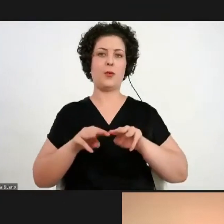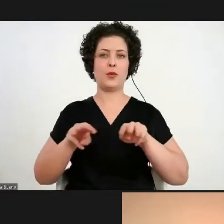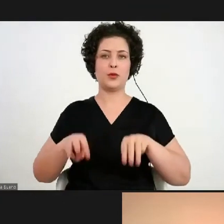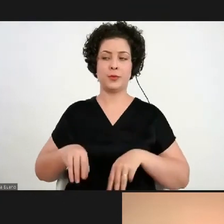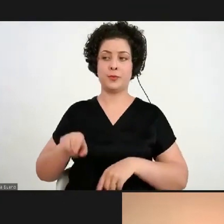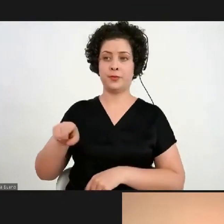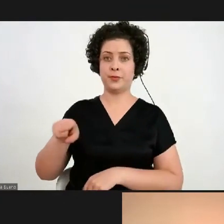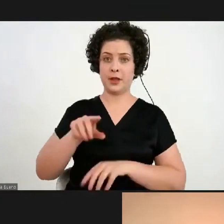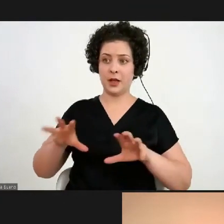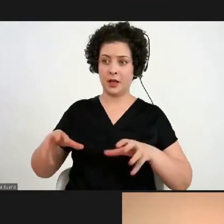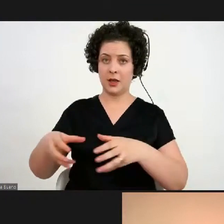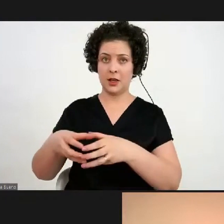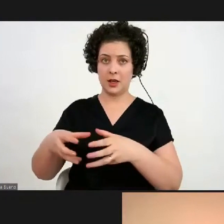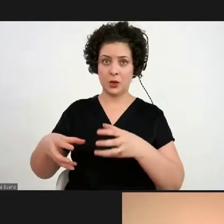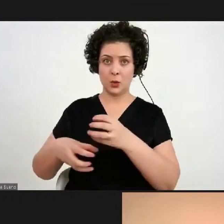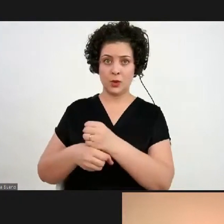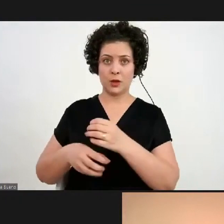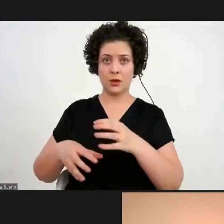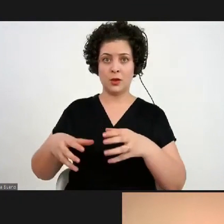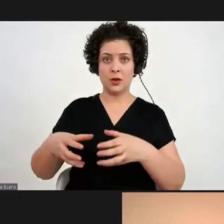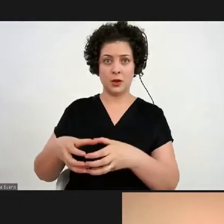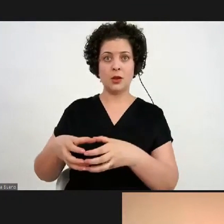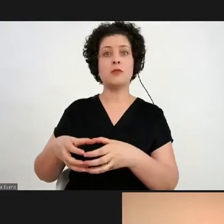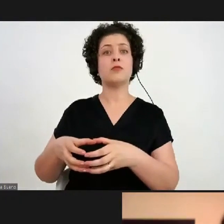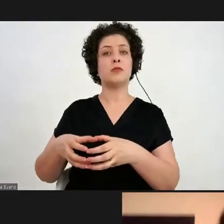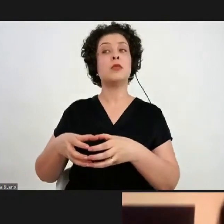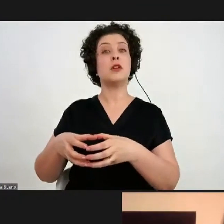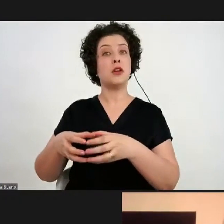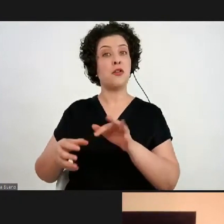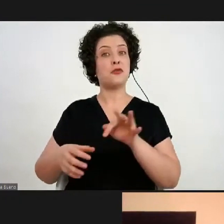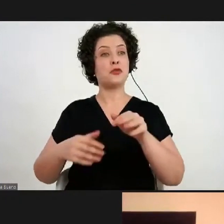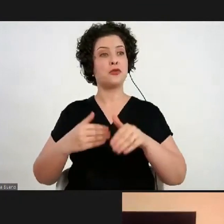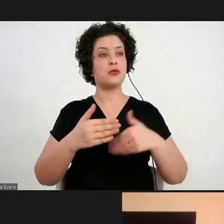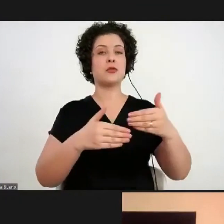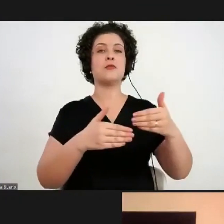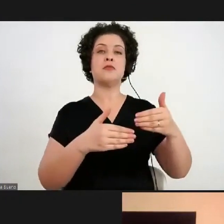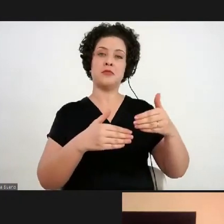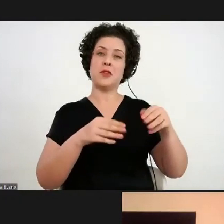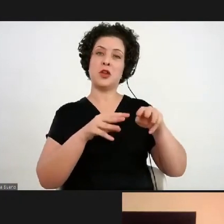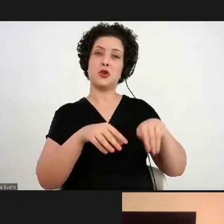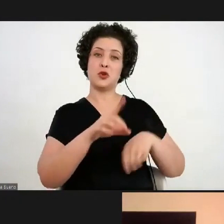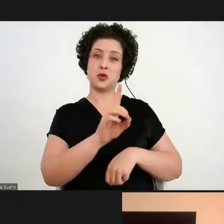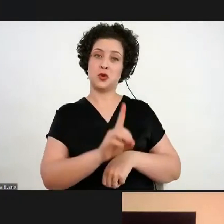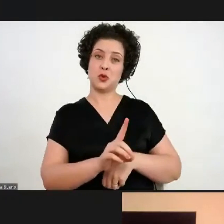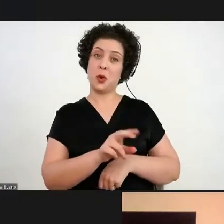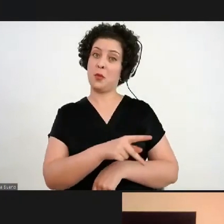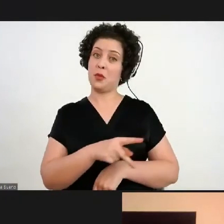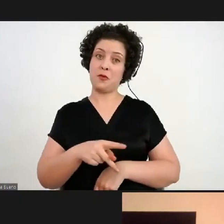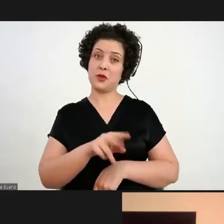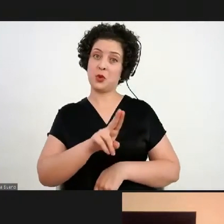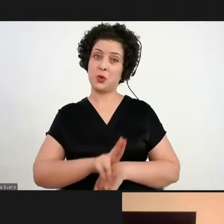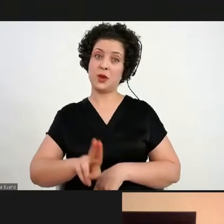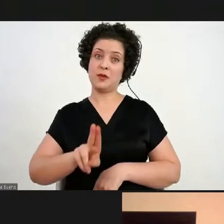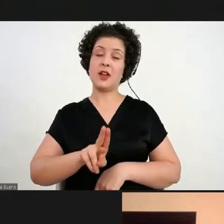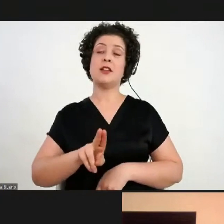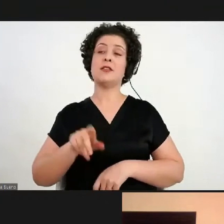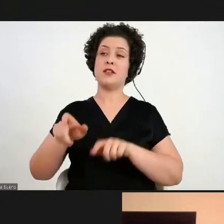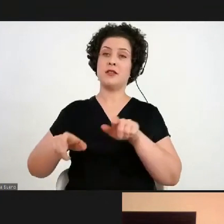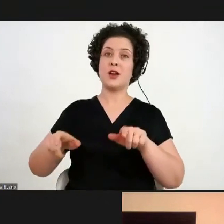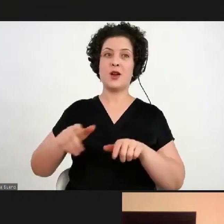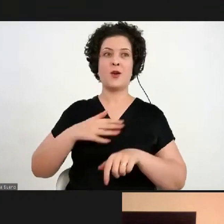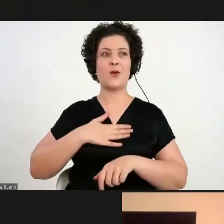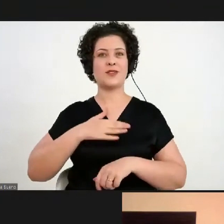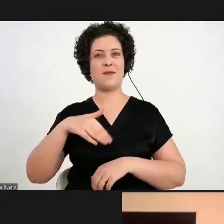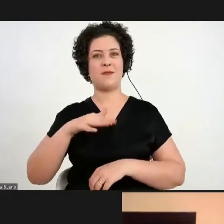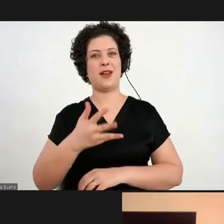de bolsistas saem futuros diretores de museus, professores universitários, saem pessoas que vão gostar mais de arte